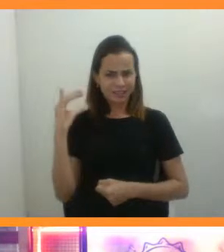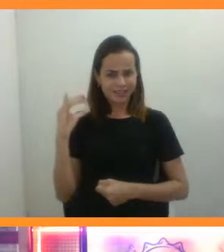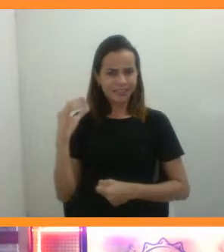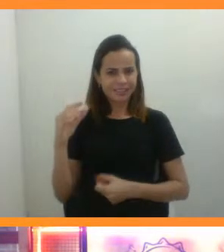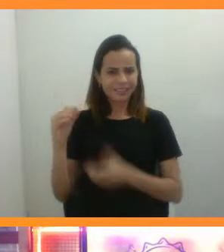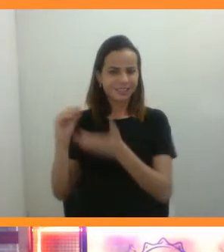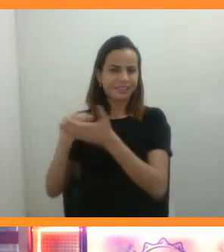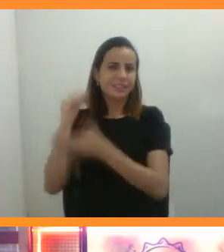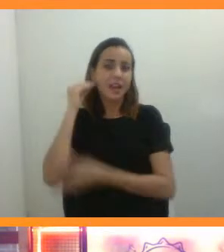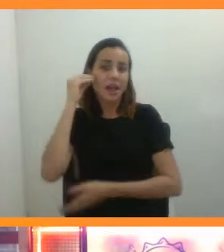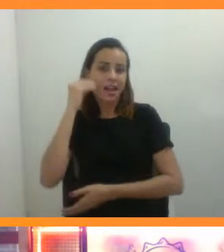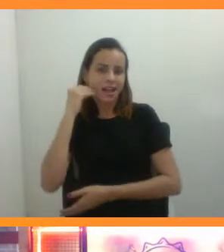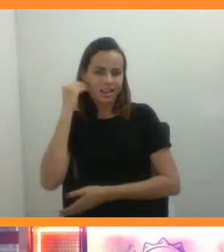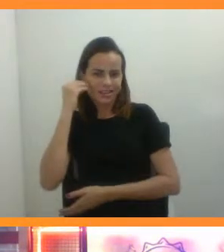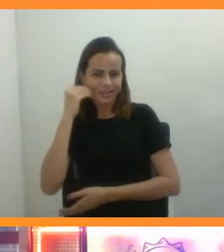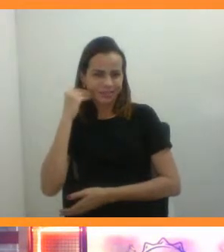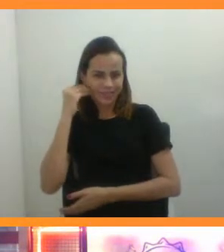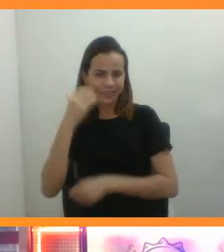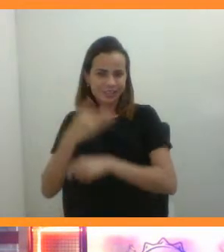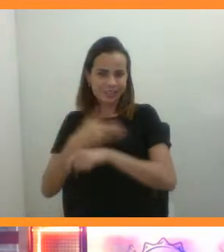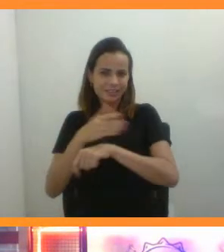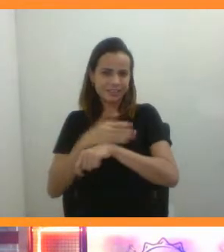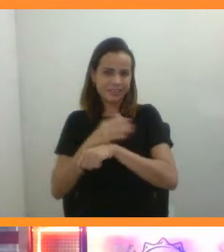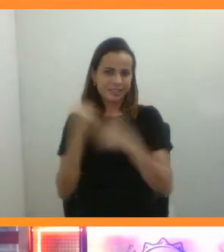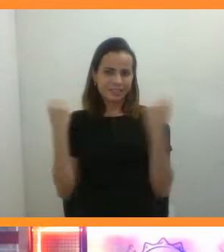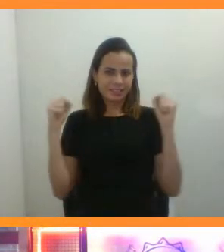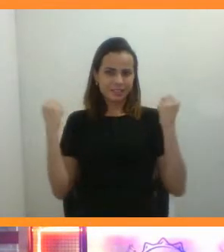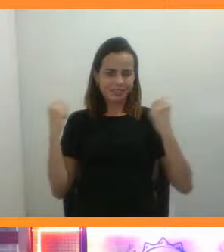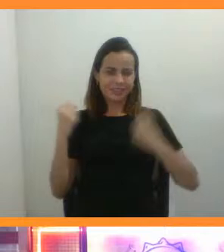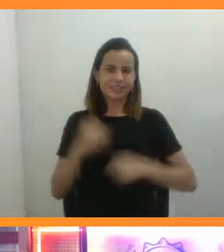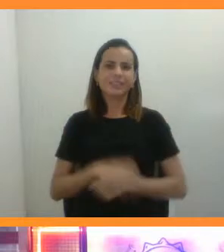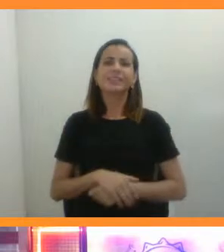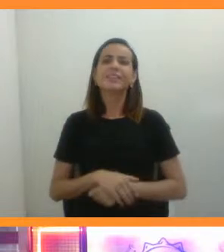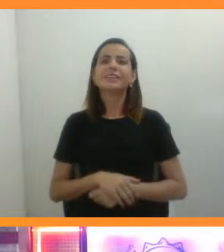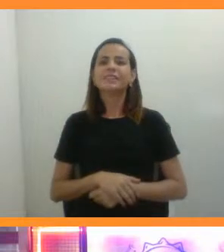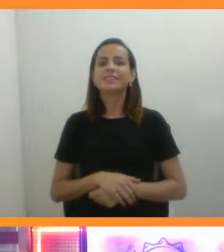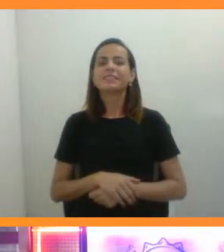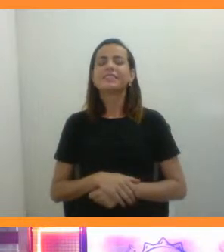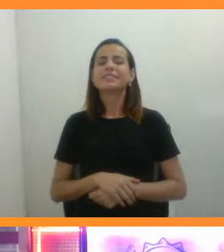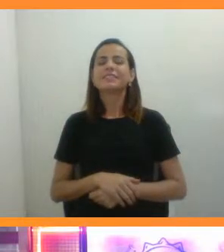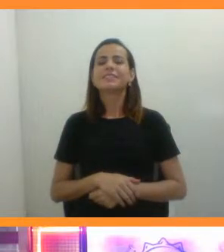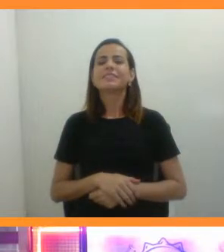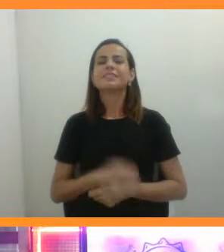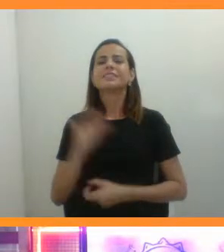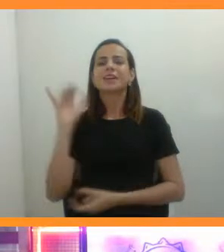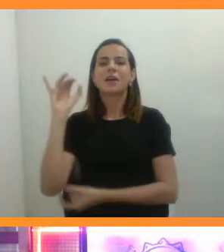exercício, na quantidade de folículos ovarianos, eu não sei.